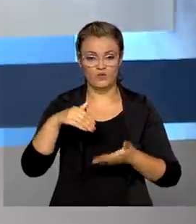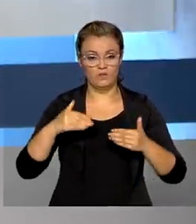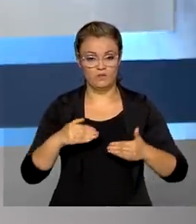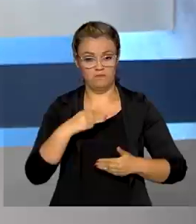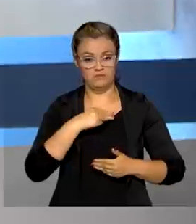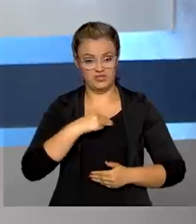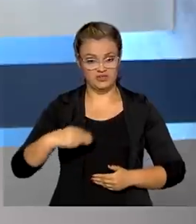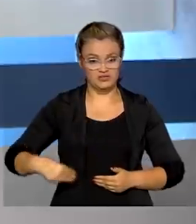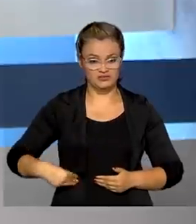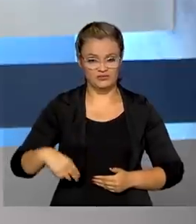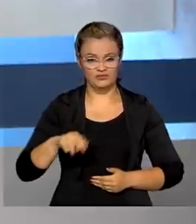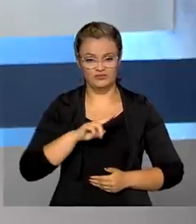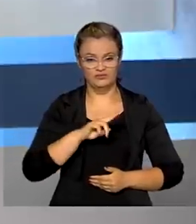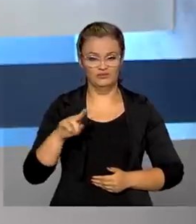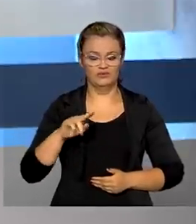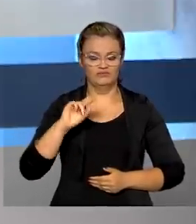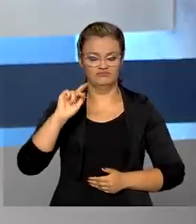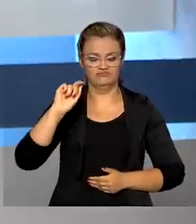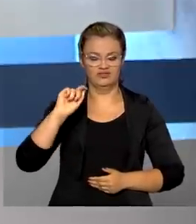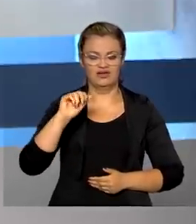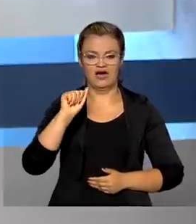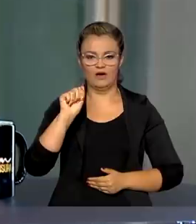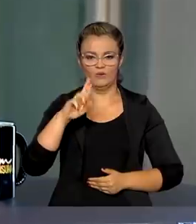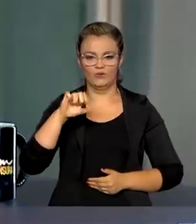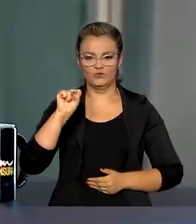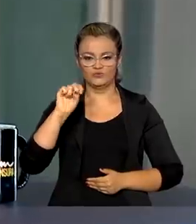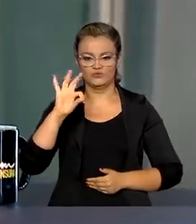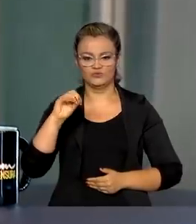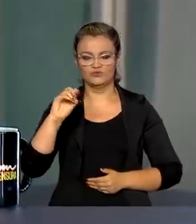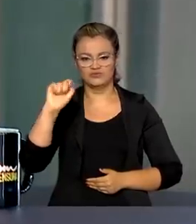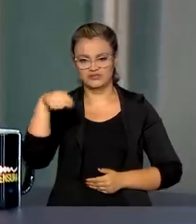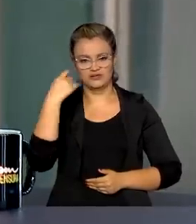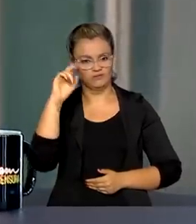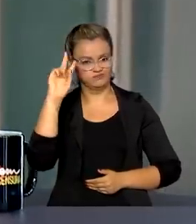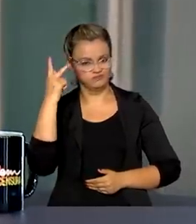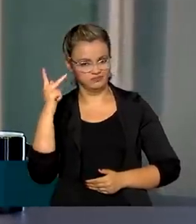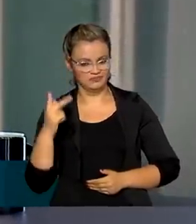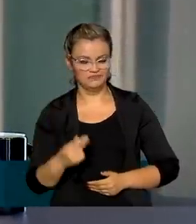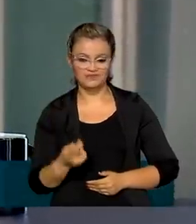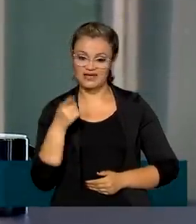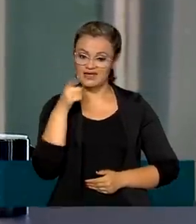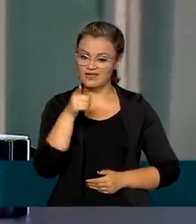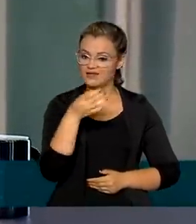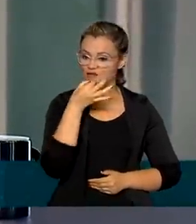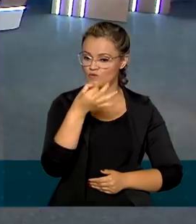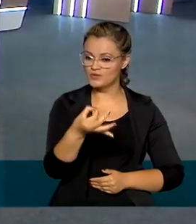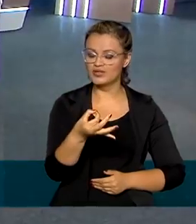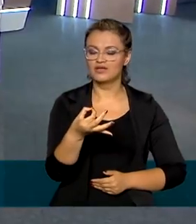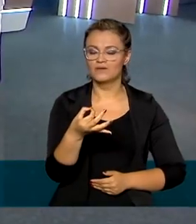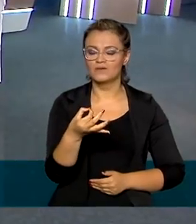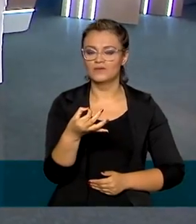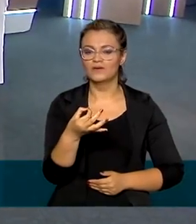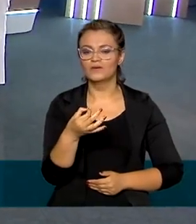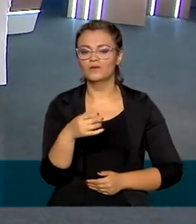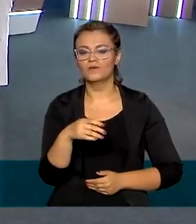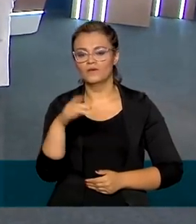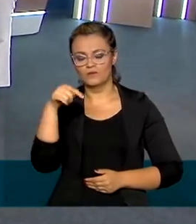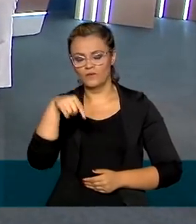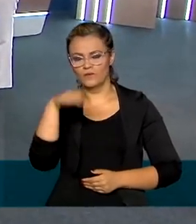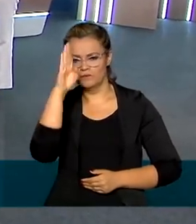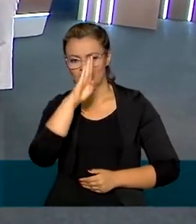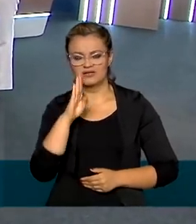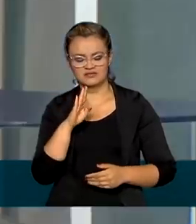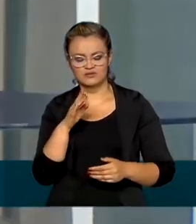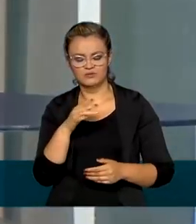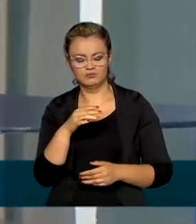Institucional, o general Augusto Heleno. Para o ministro do Gabinete de Segurança Institucional, o Brasil está em uma posição